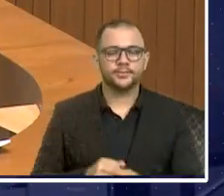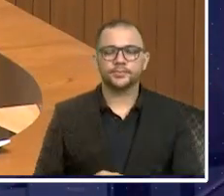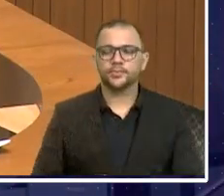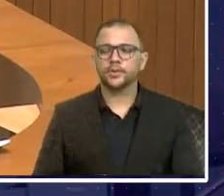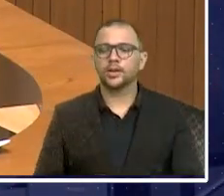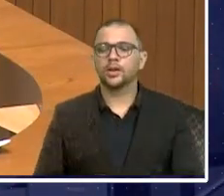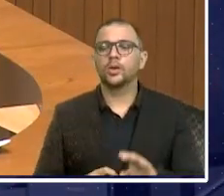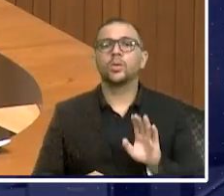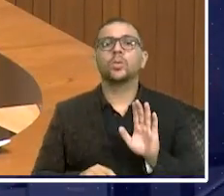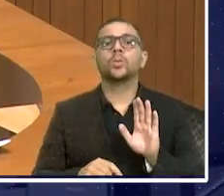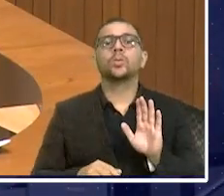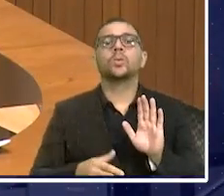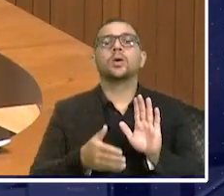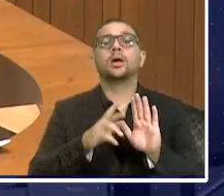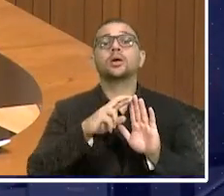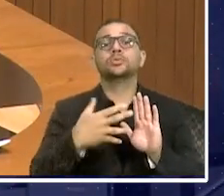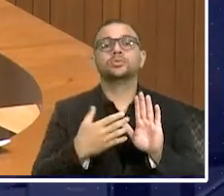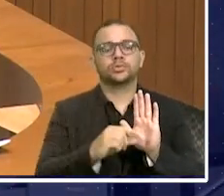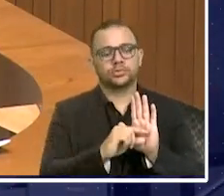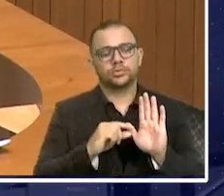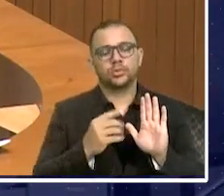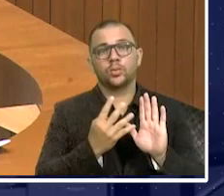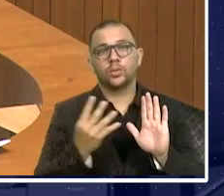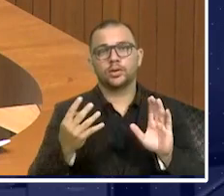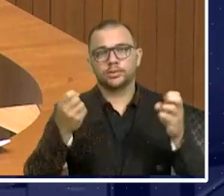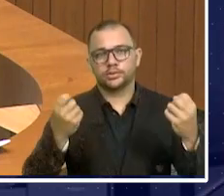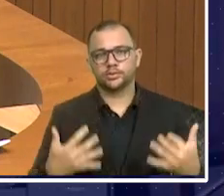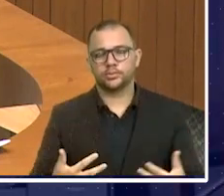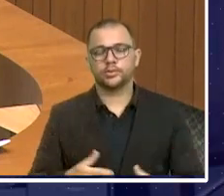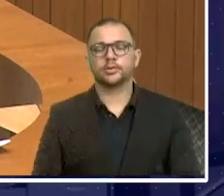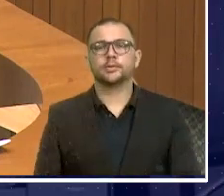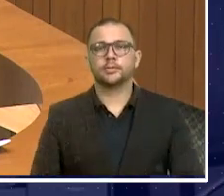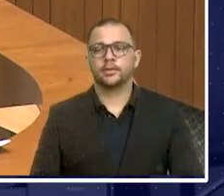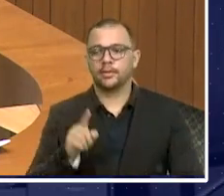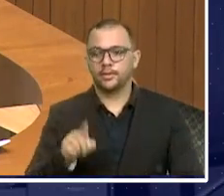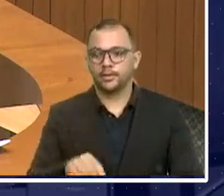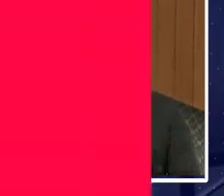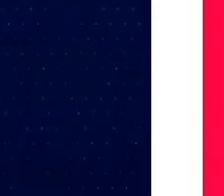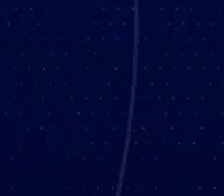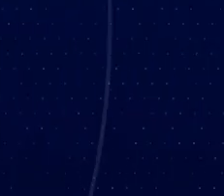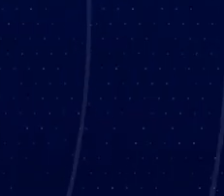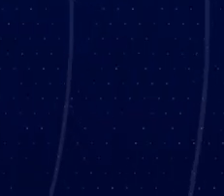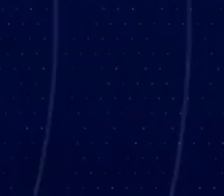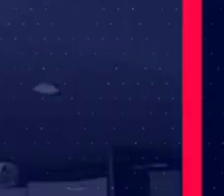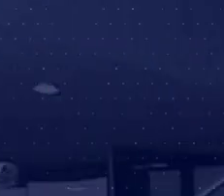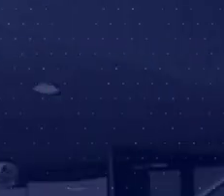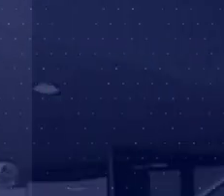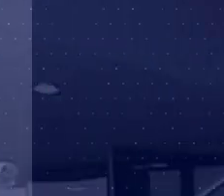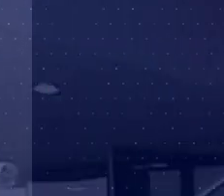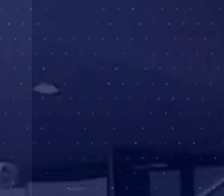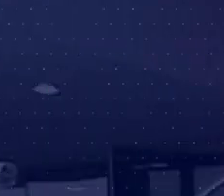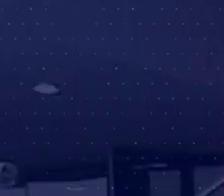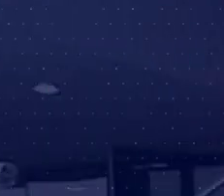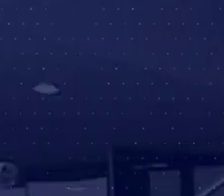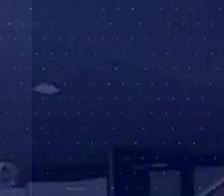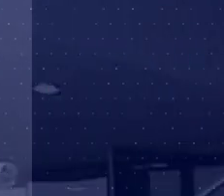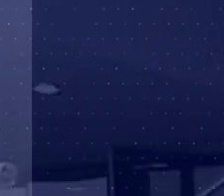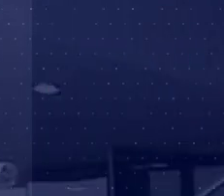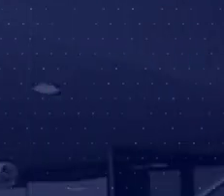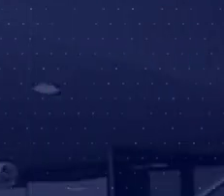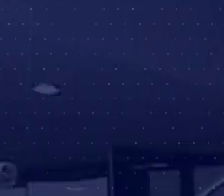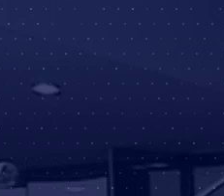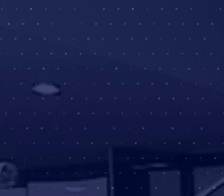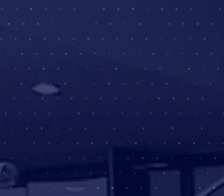aborto, da maconha e de tratamento para mudança de sexo aos 14 anos de idade. Essas e outras notícias você pode